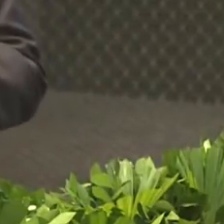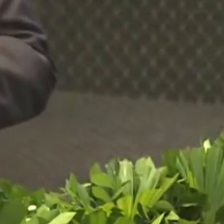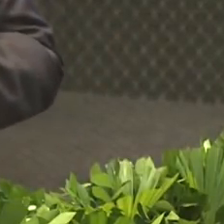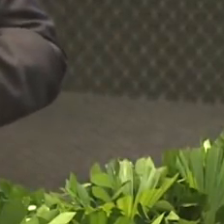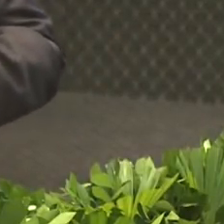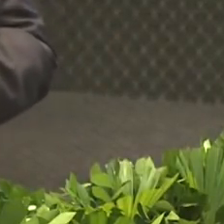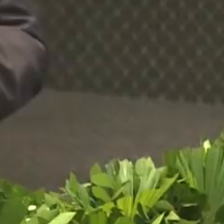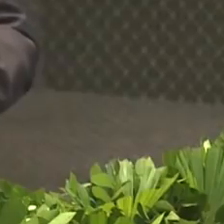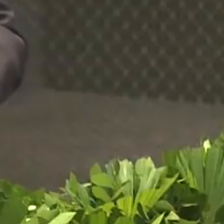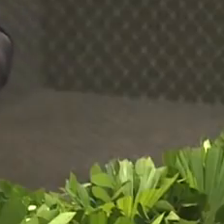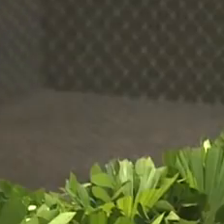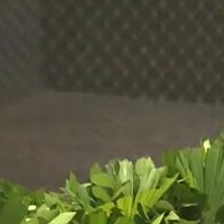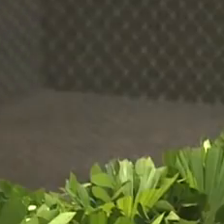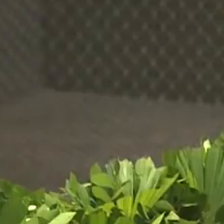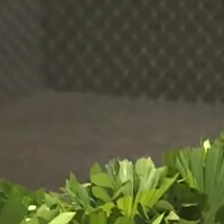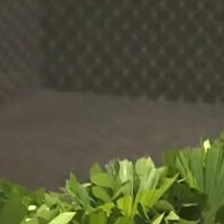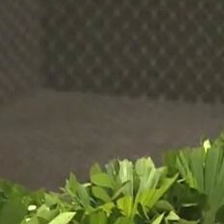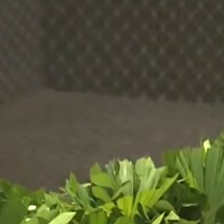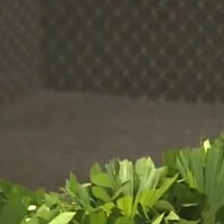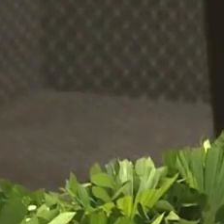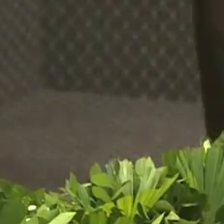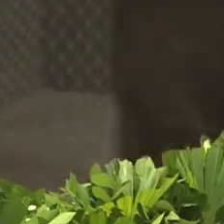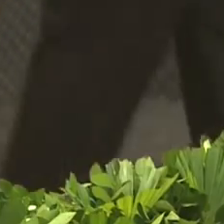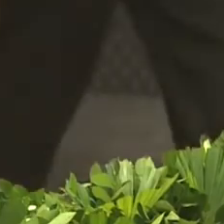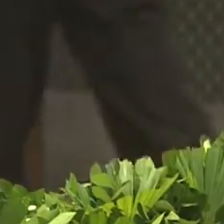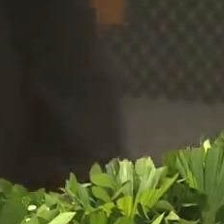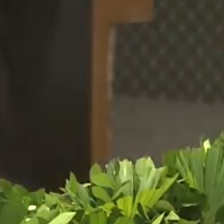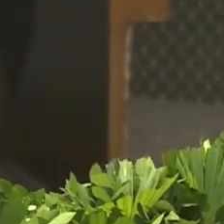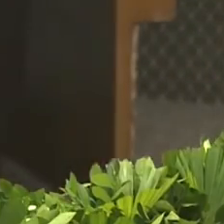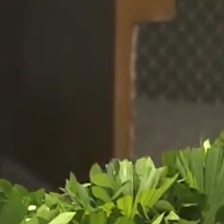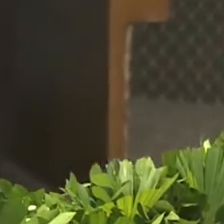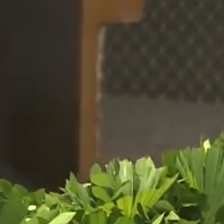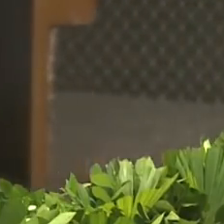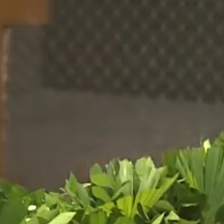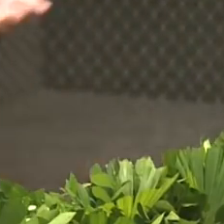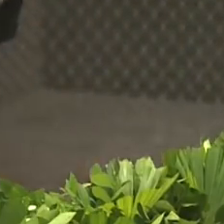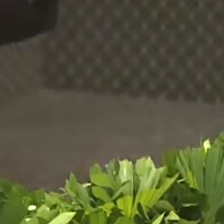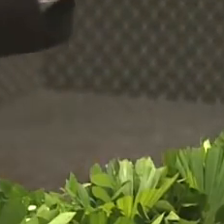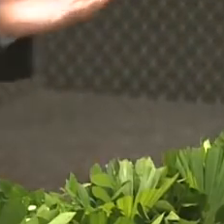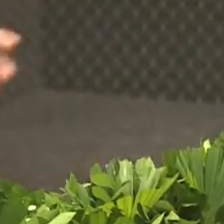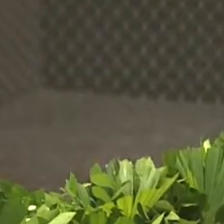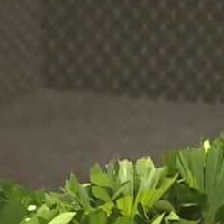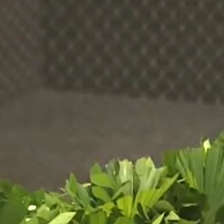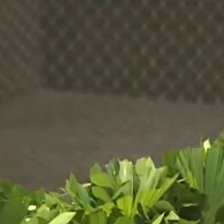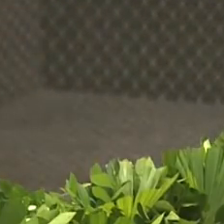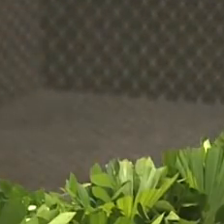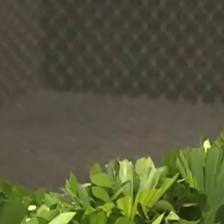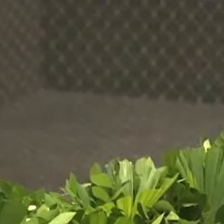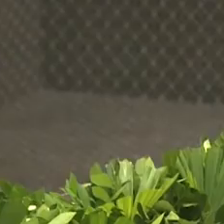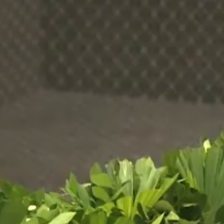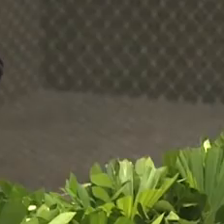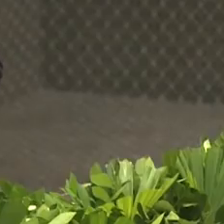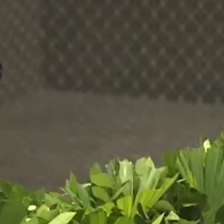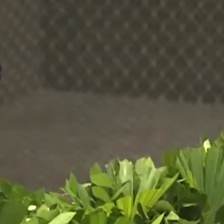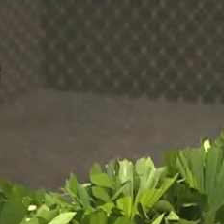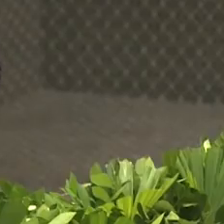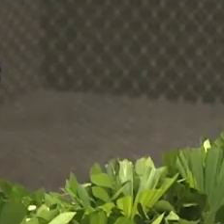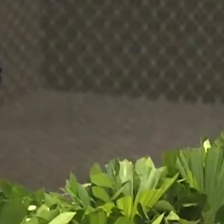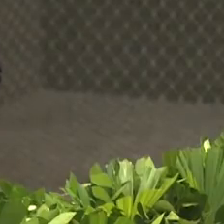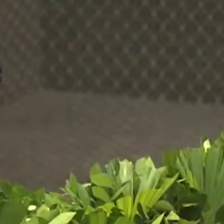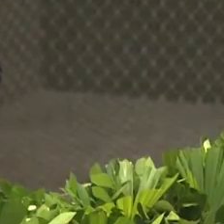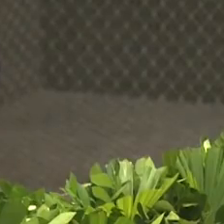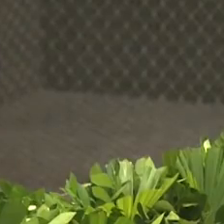anos de exercício, da honrosa função de governador do Estado, é colocado nesta data, à disposição